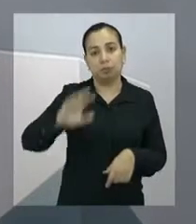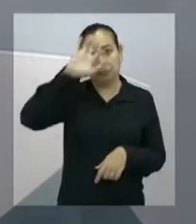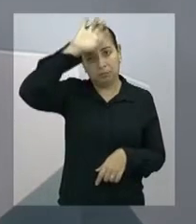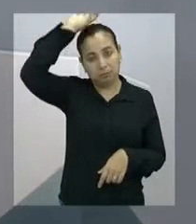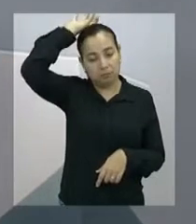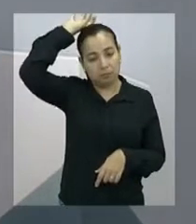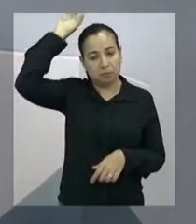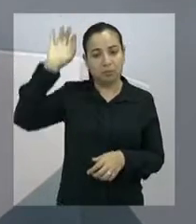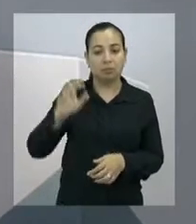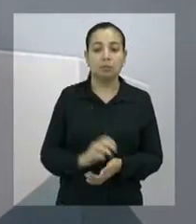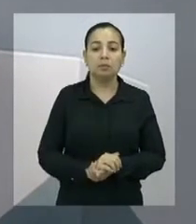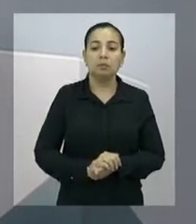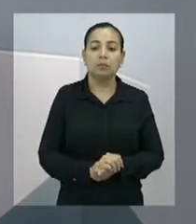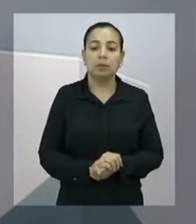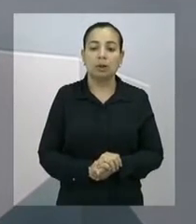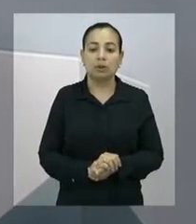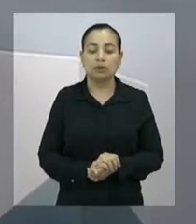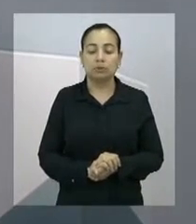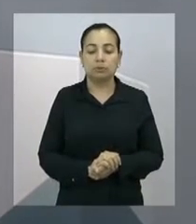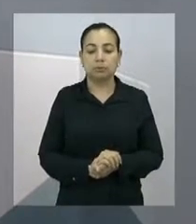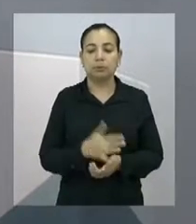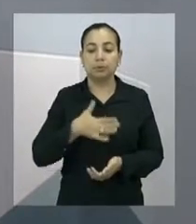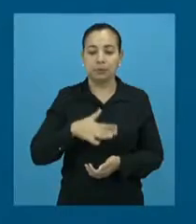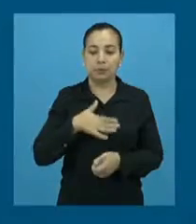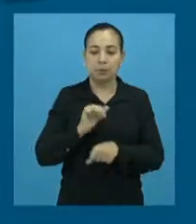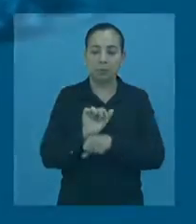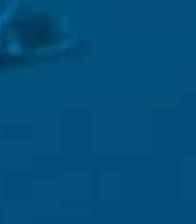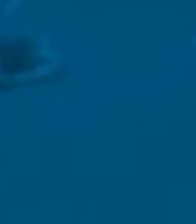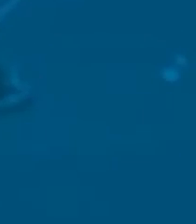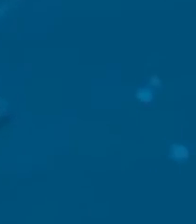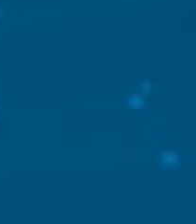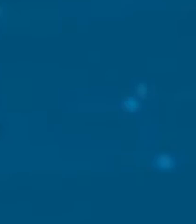Plácido Filho, do PSDB. Aguarde um instante só.